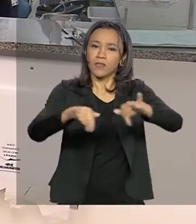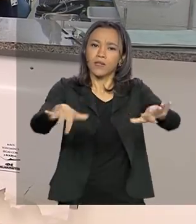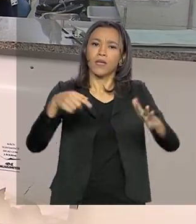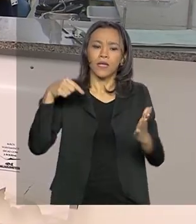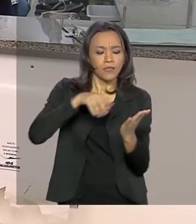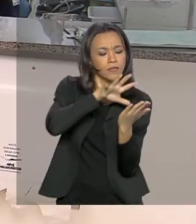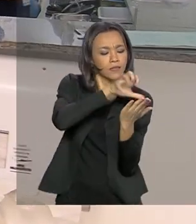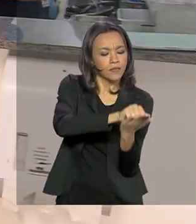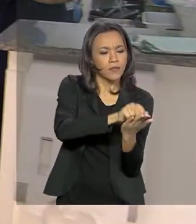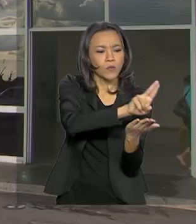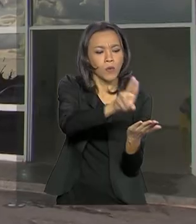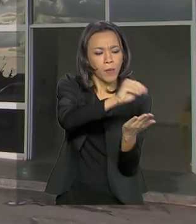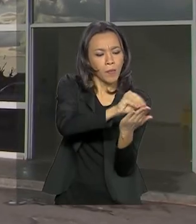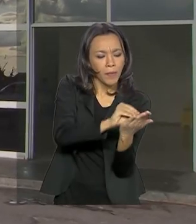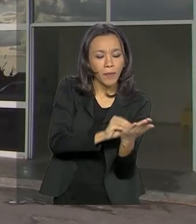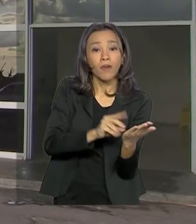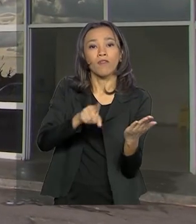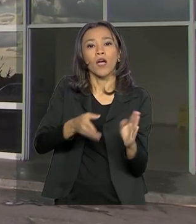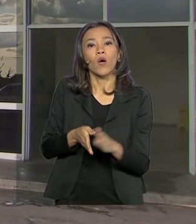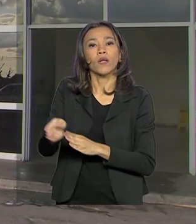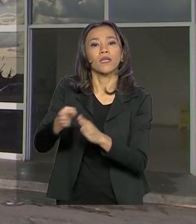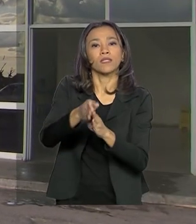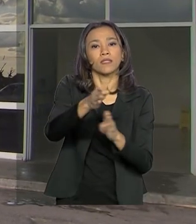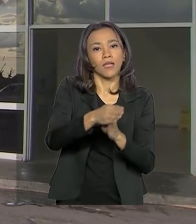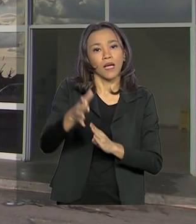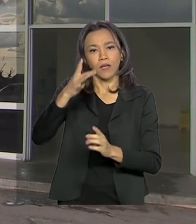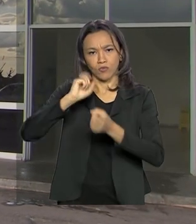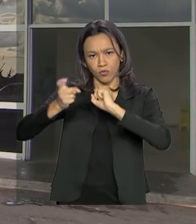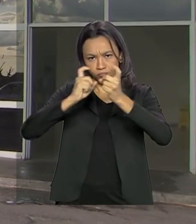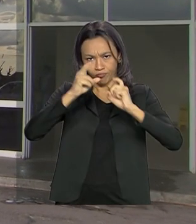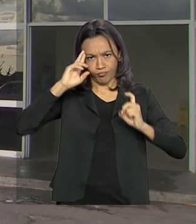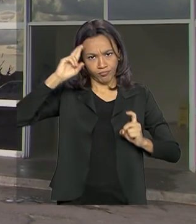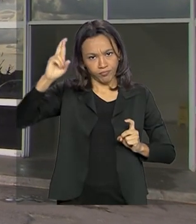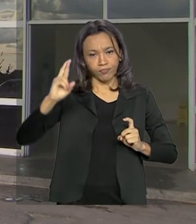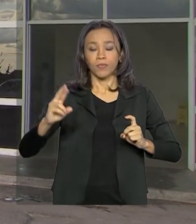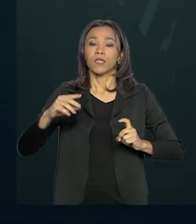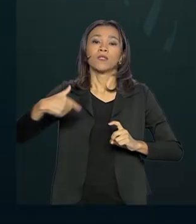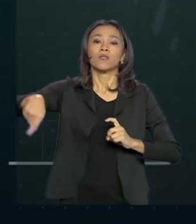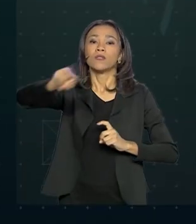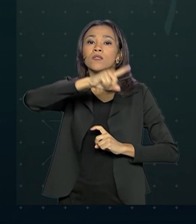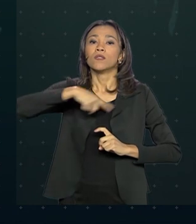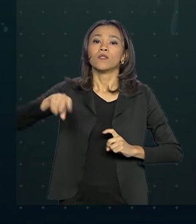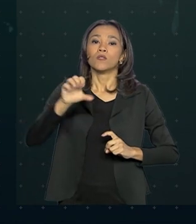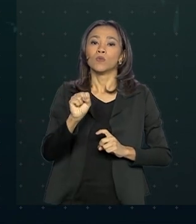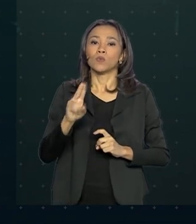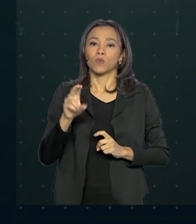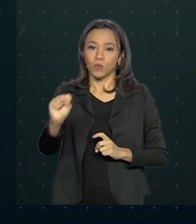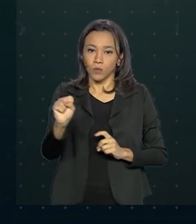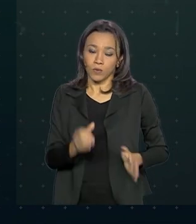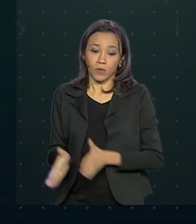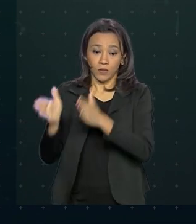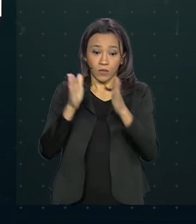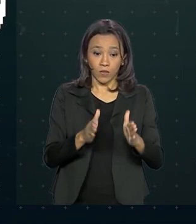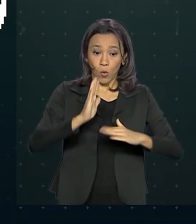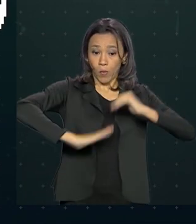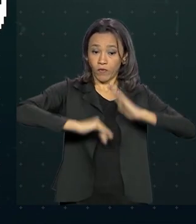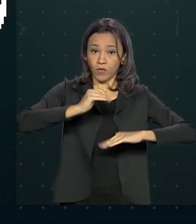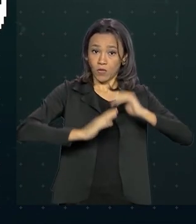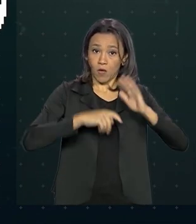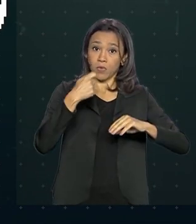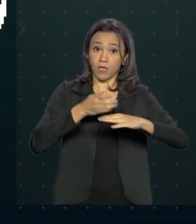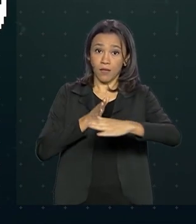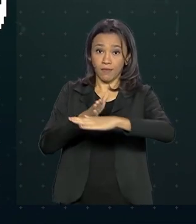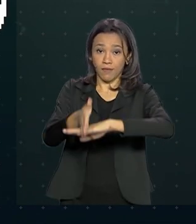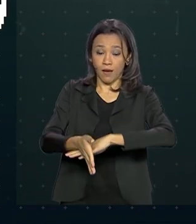gestores públicos do SUS e poderá ser usado por estados e municípios. O profissional deve acessar a